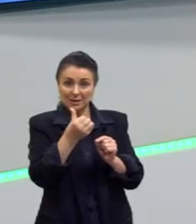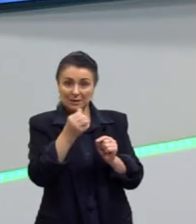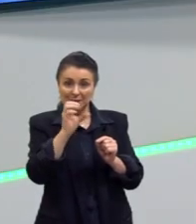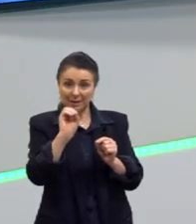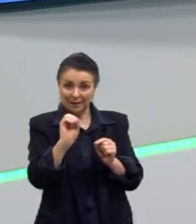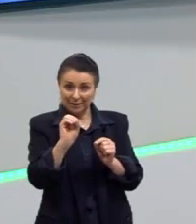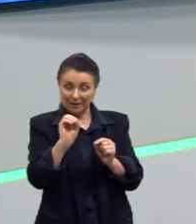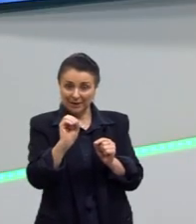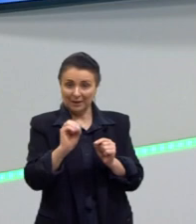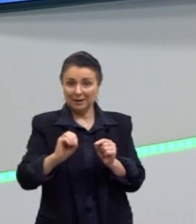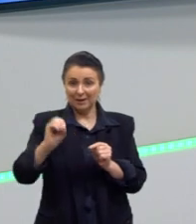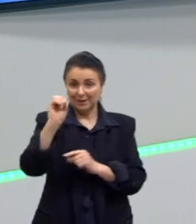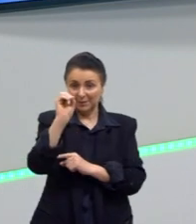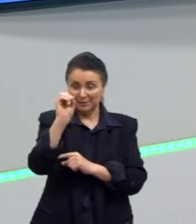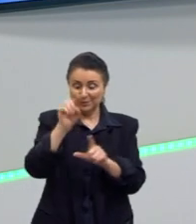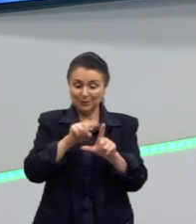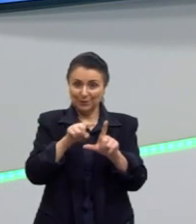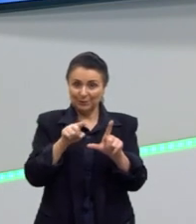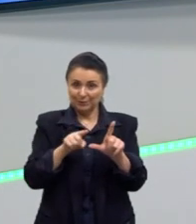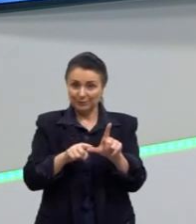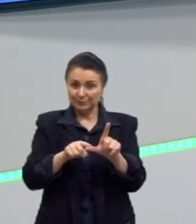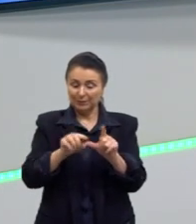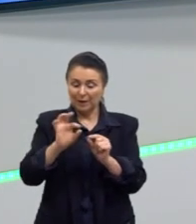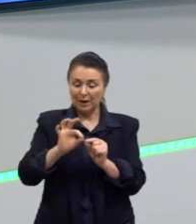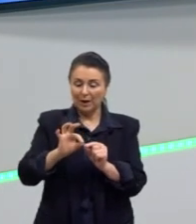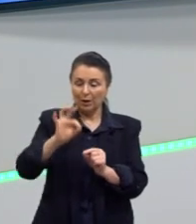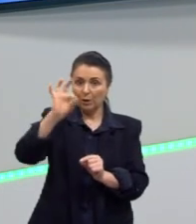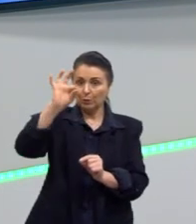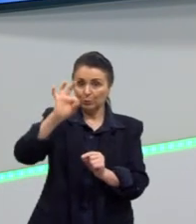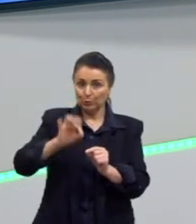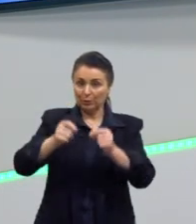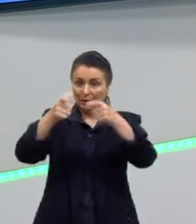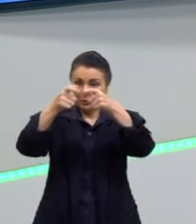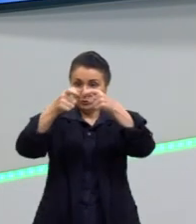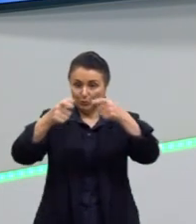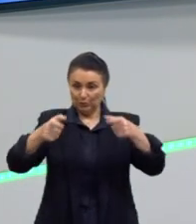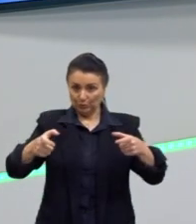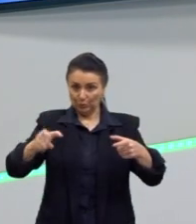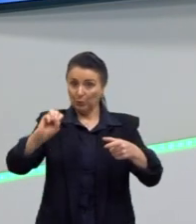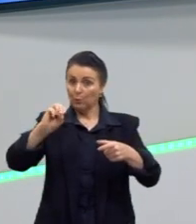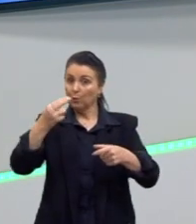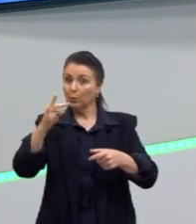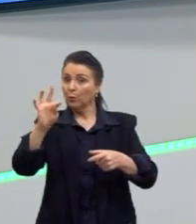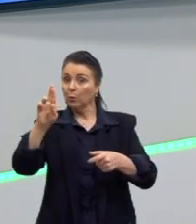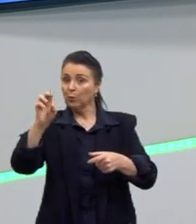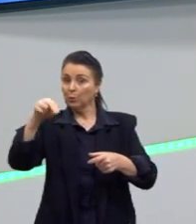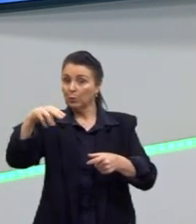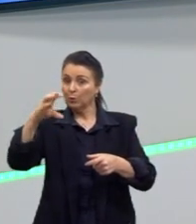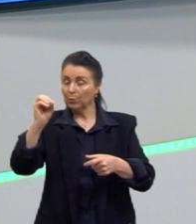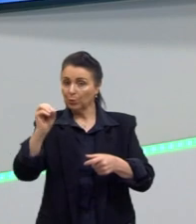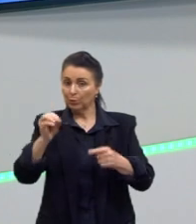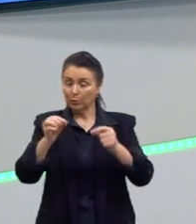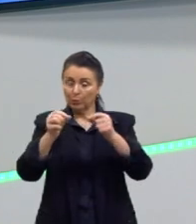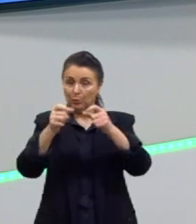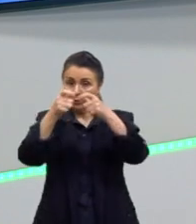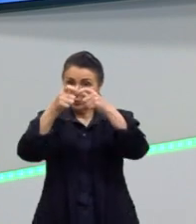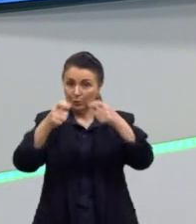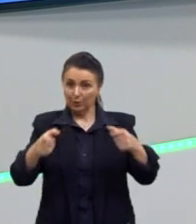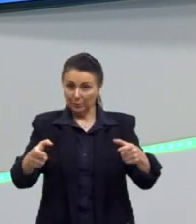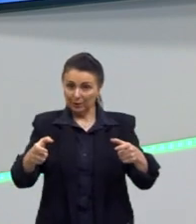graus. Eu sei que a altura de um cone ou de um tronco de cone é sempre o segmento